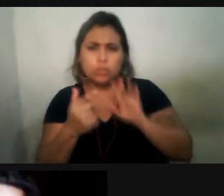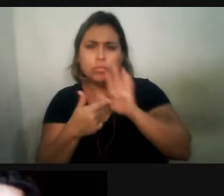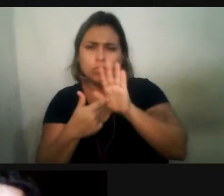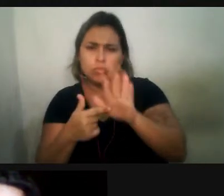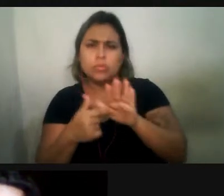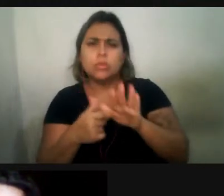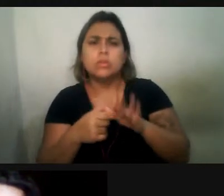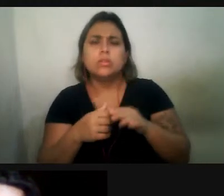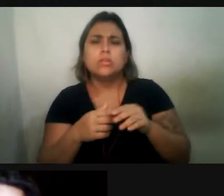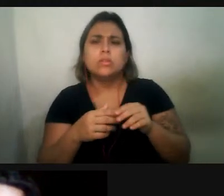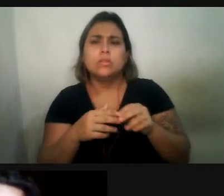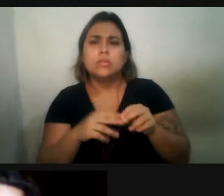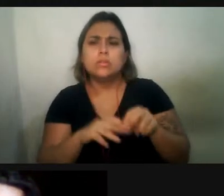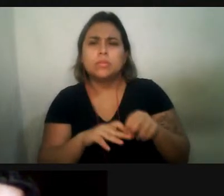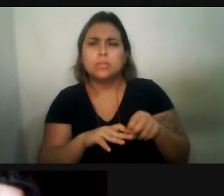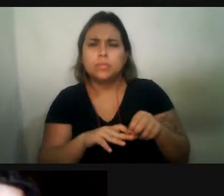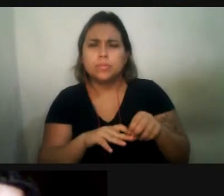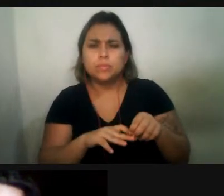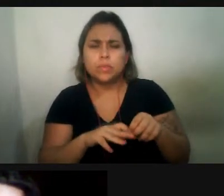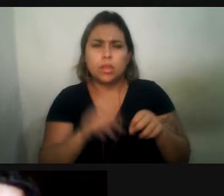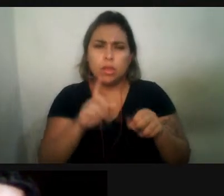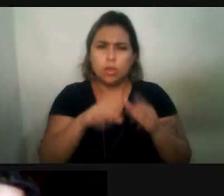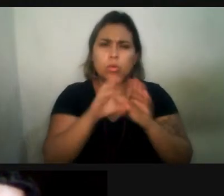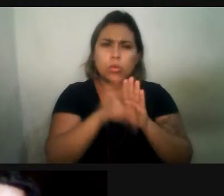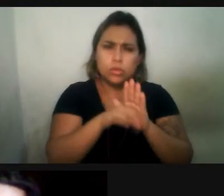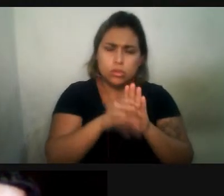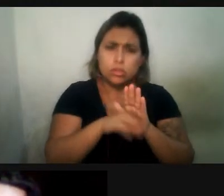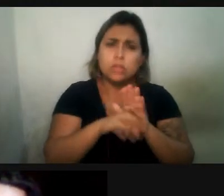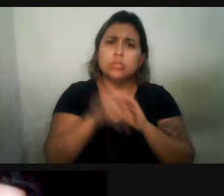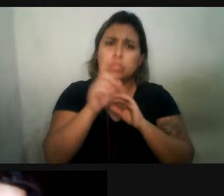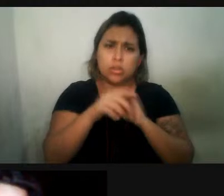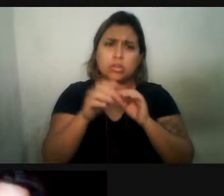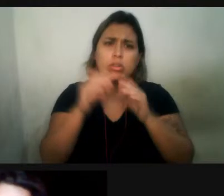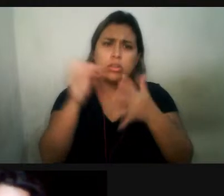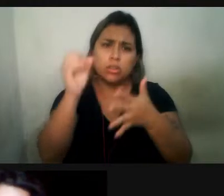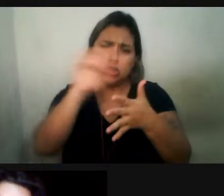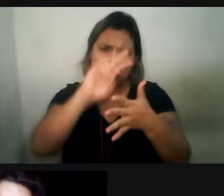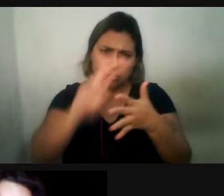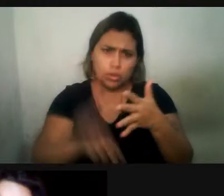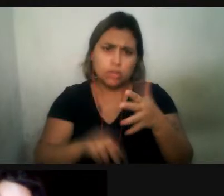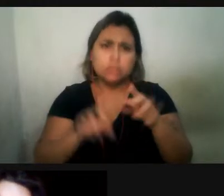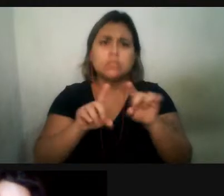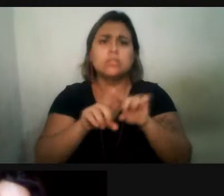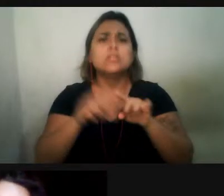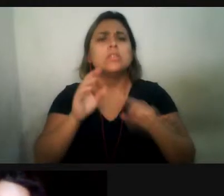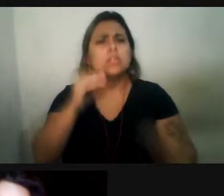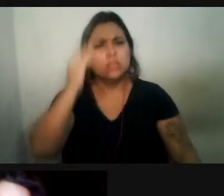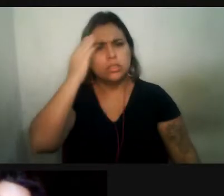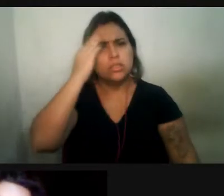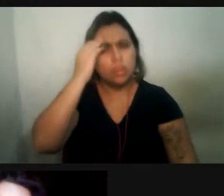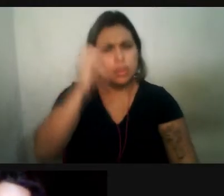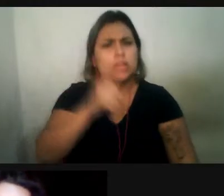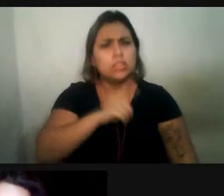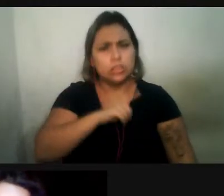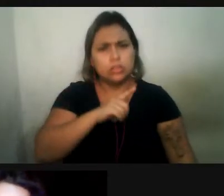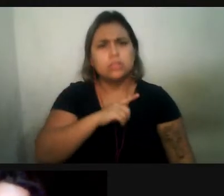são o conceito de espécies crípticas, né, esses bichos sabiam que, a gente sabia que tinha boto no Rio Tocantins e na Araguaia, né,